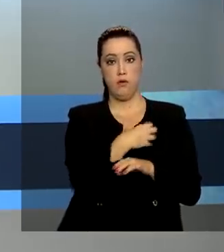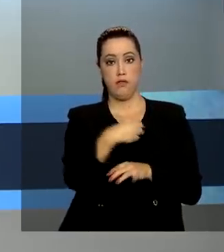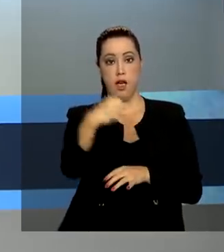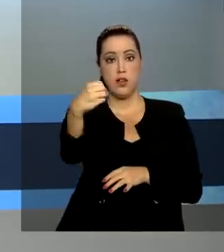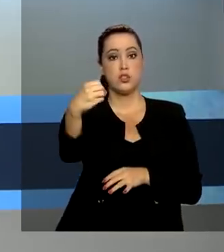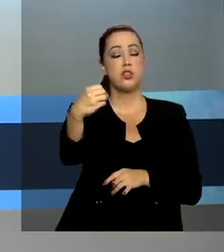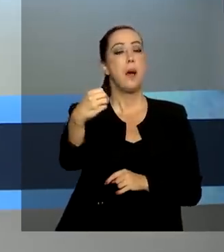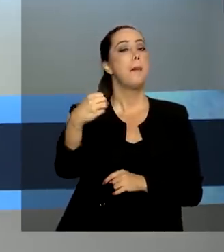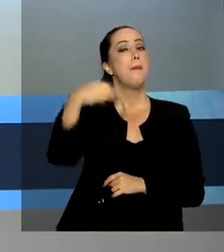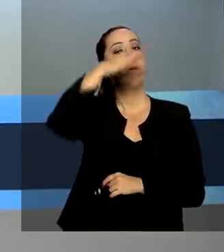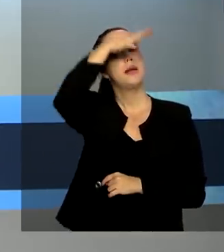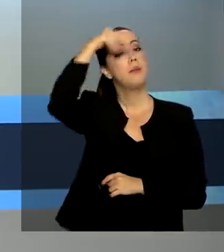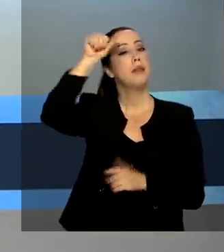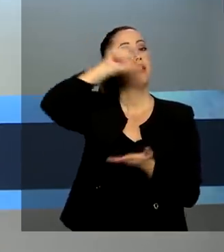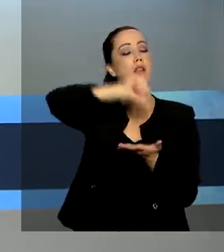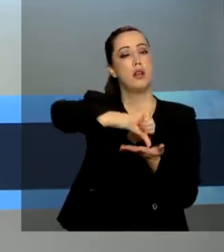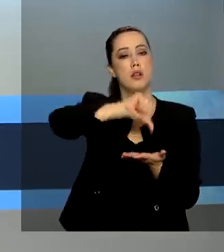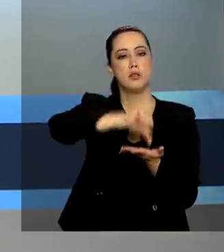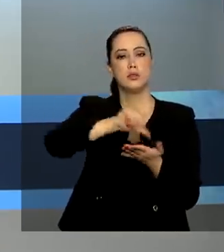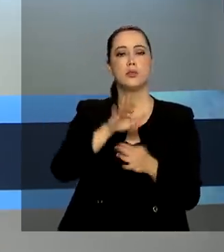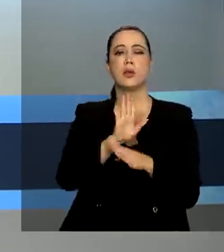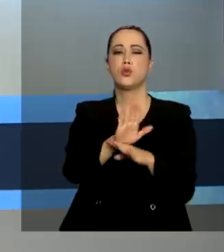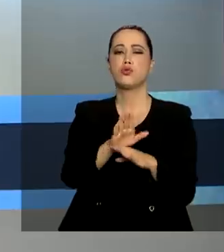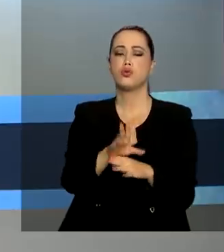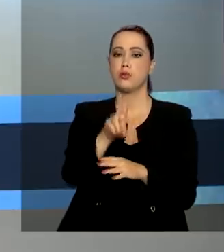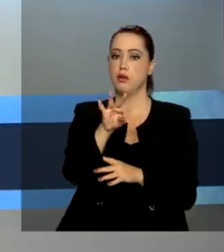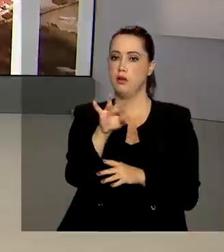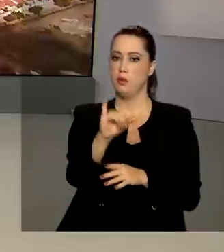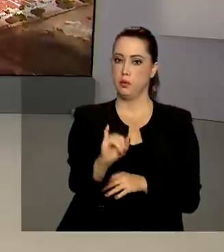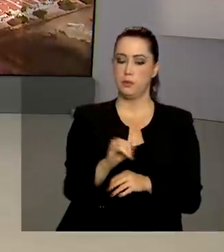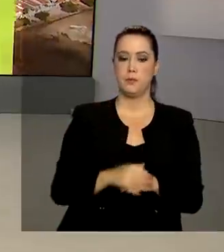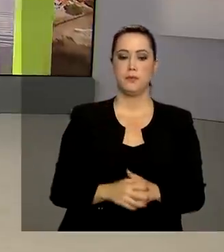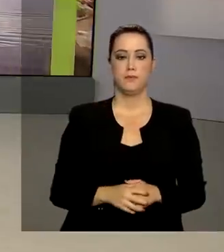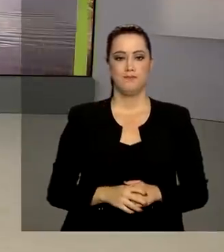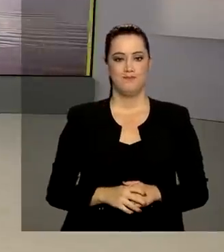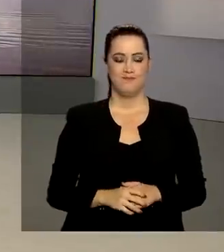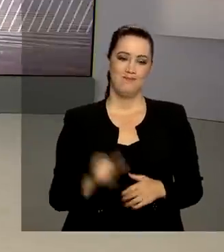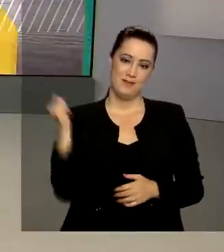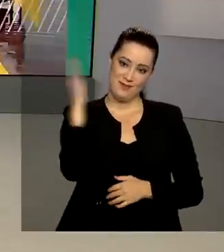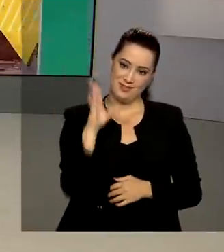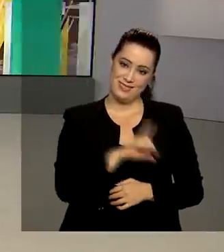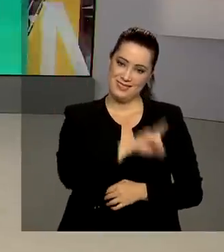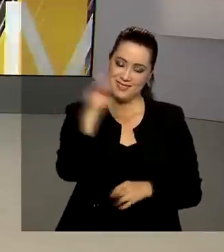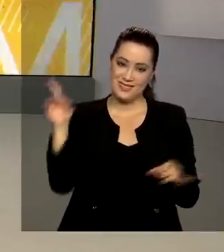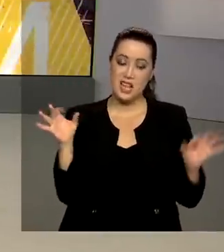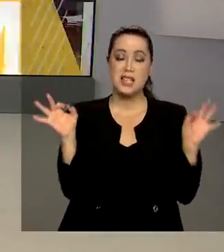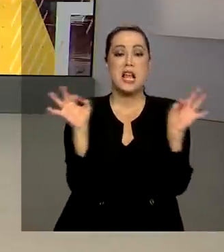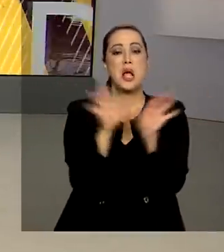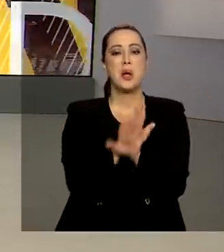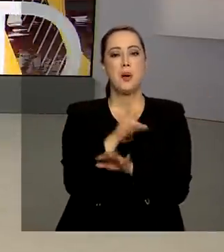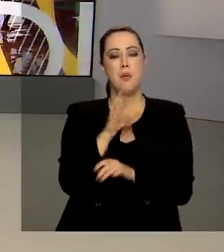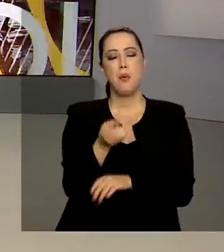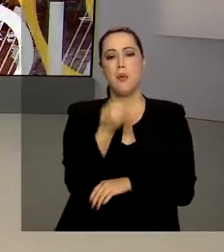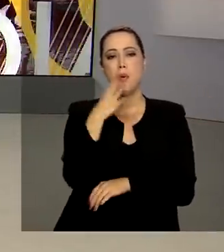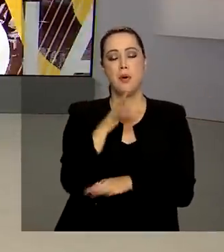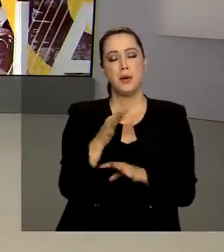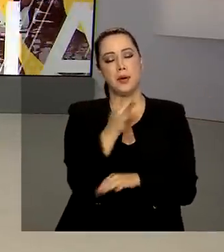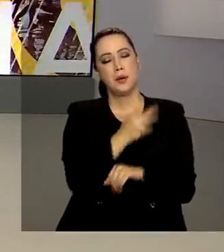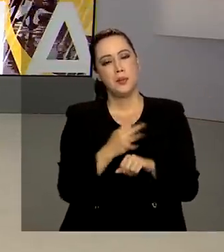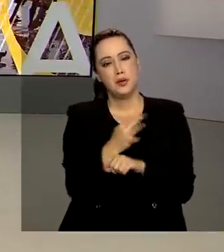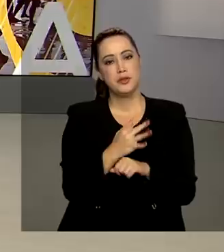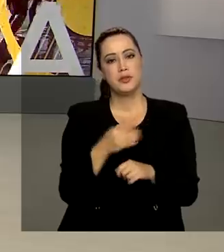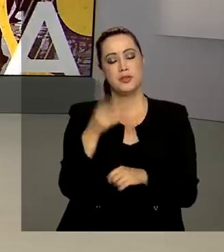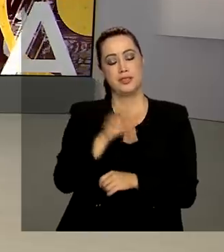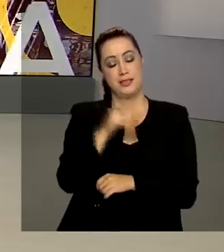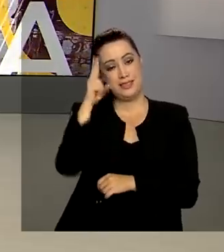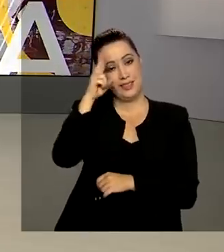garantir o funcionamento imediato dos leitos de UTI. O Brasil em Dia fica por aqui. Ótimo feriado para você. Nos